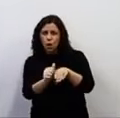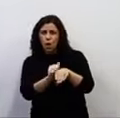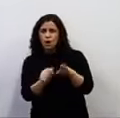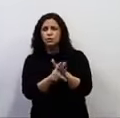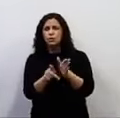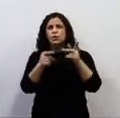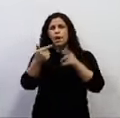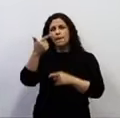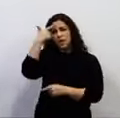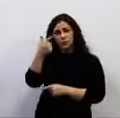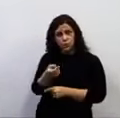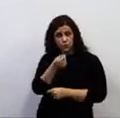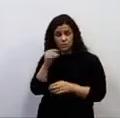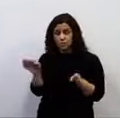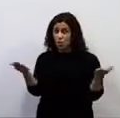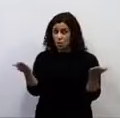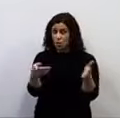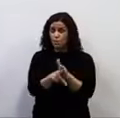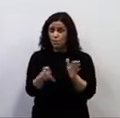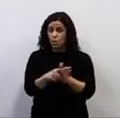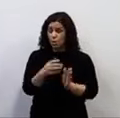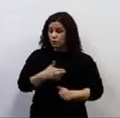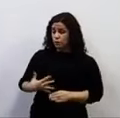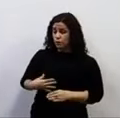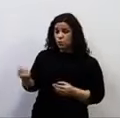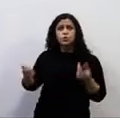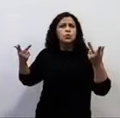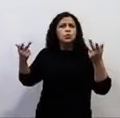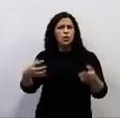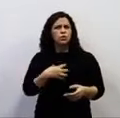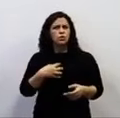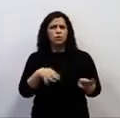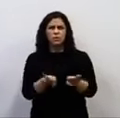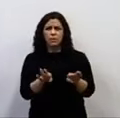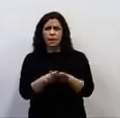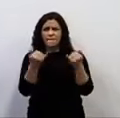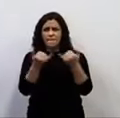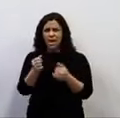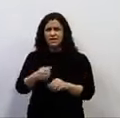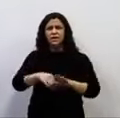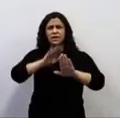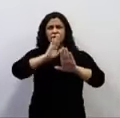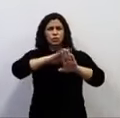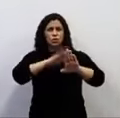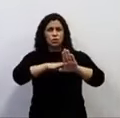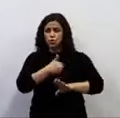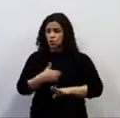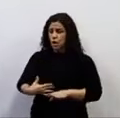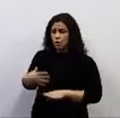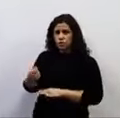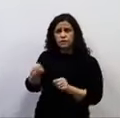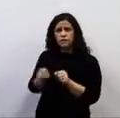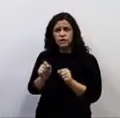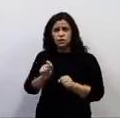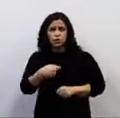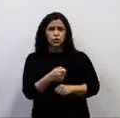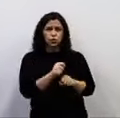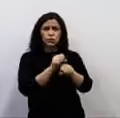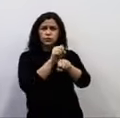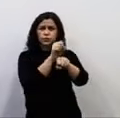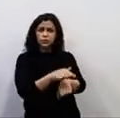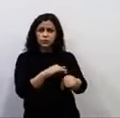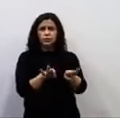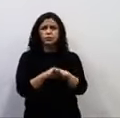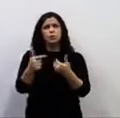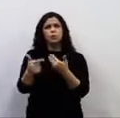promovida pelo governador Ratinho Júnior. É contra a aversão ideológica que o Ratinho tem sobre a educação, o educador e o seu papel na sociedade.